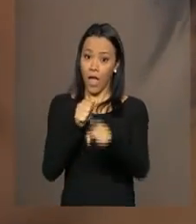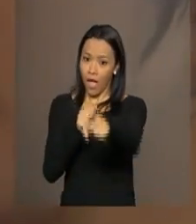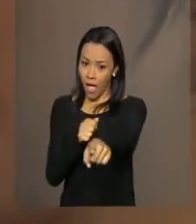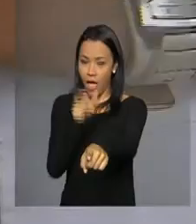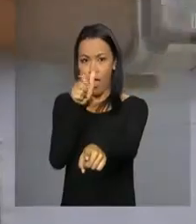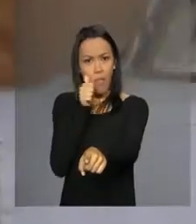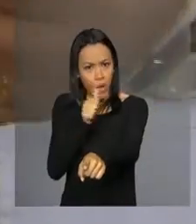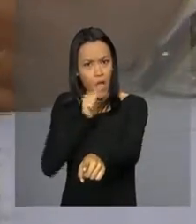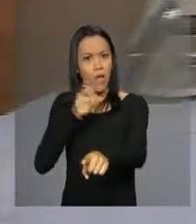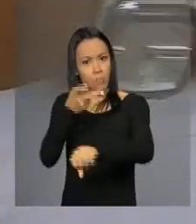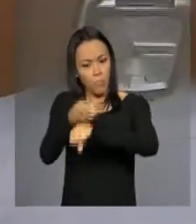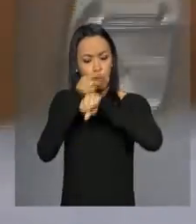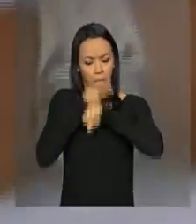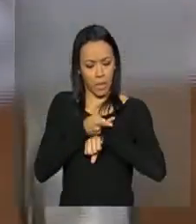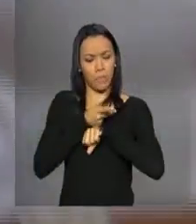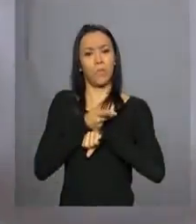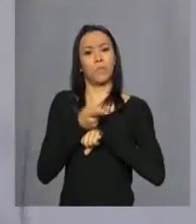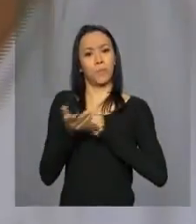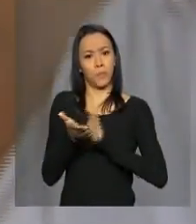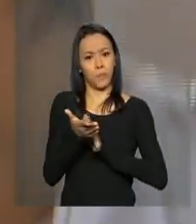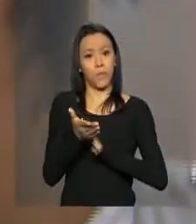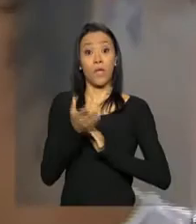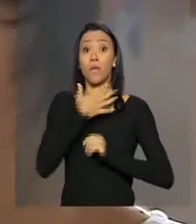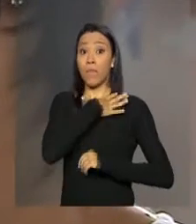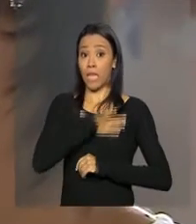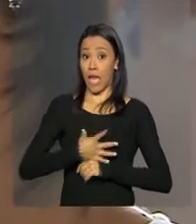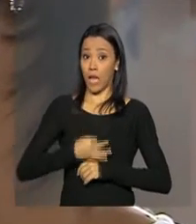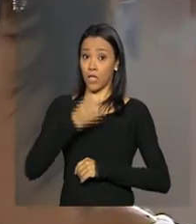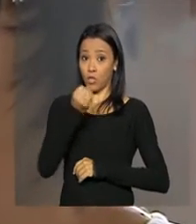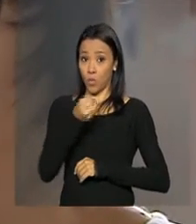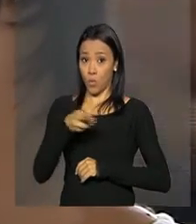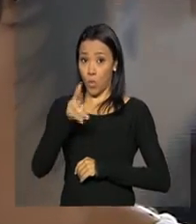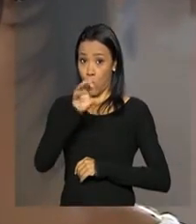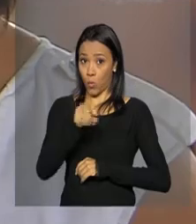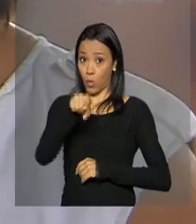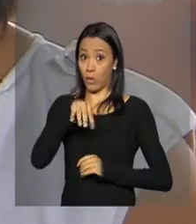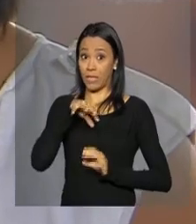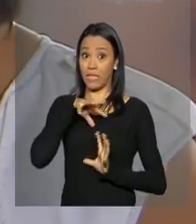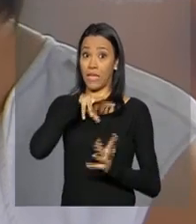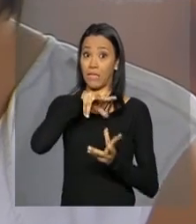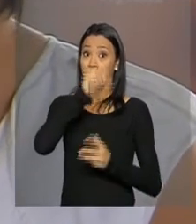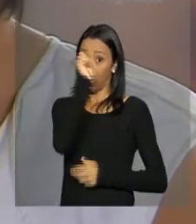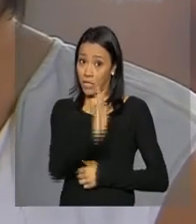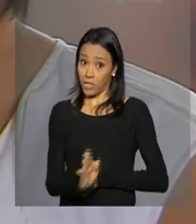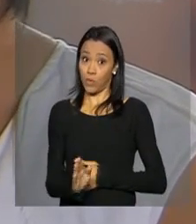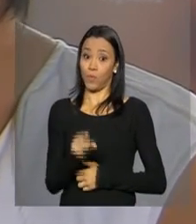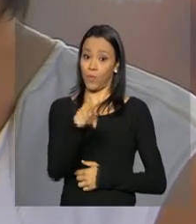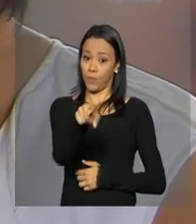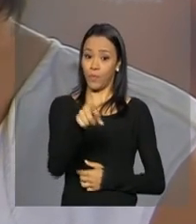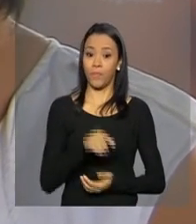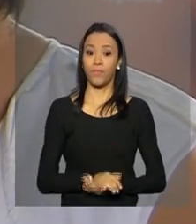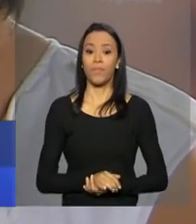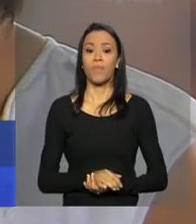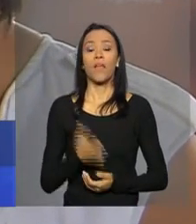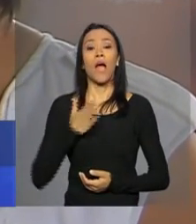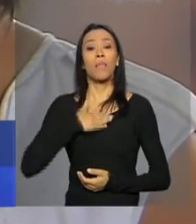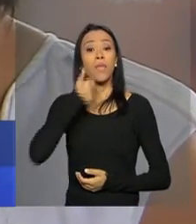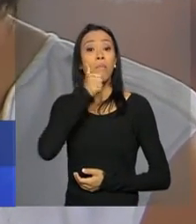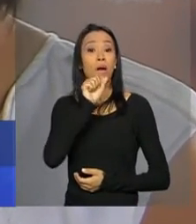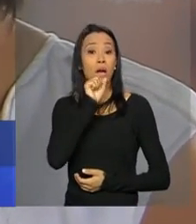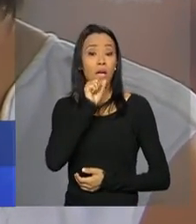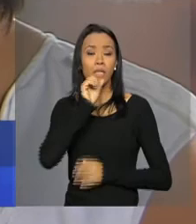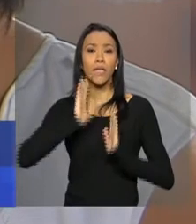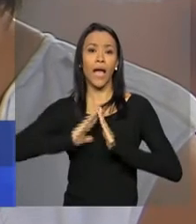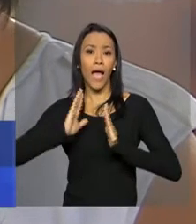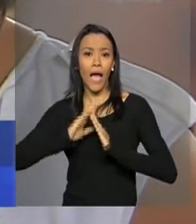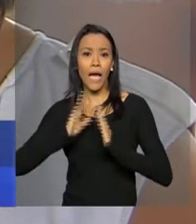e agora foi reconhecida com a medalha de ouro de mulher empresária nacional. A minha mãe tinha uma fabricação